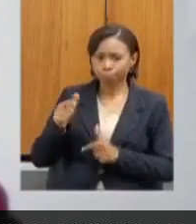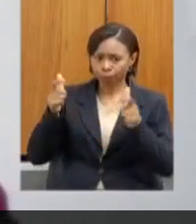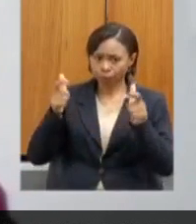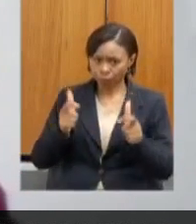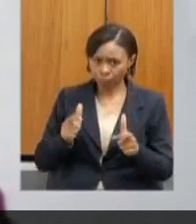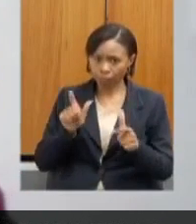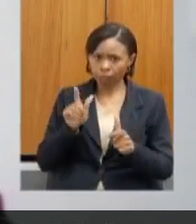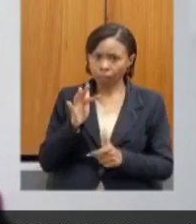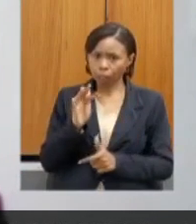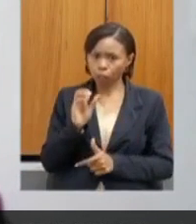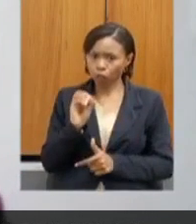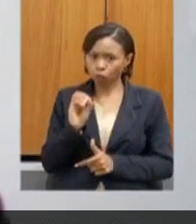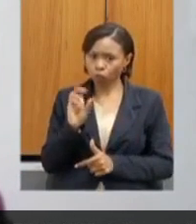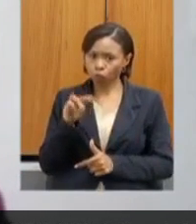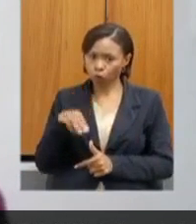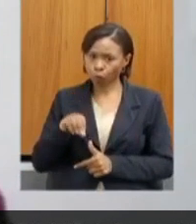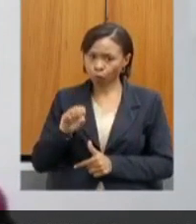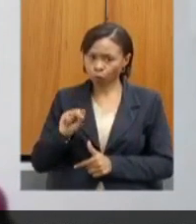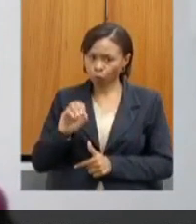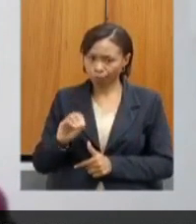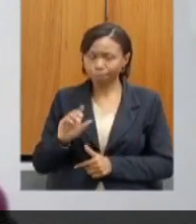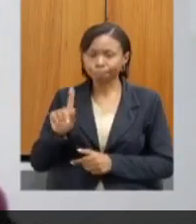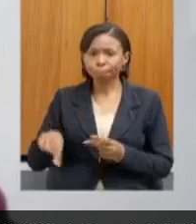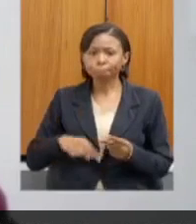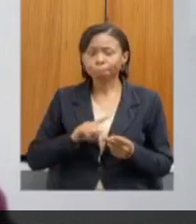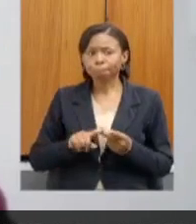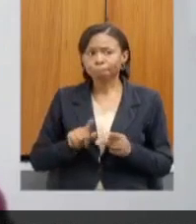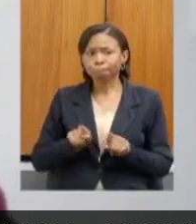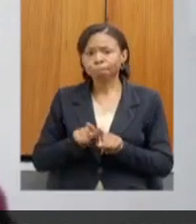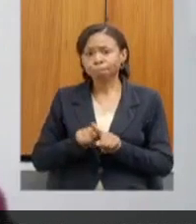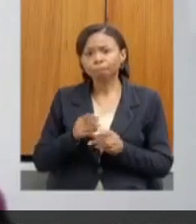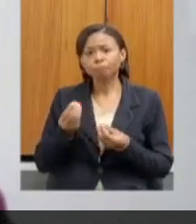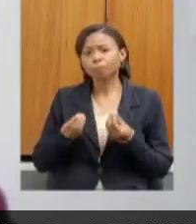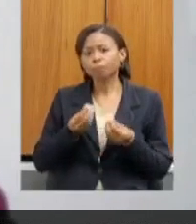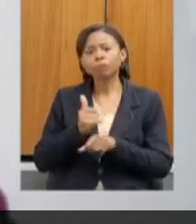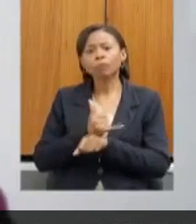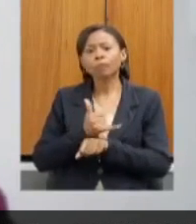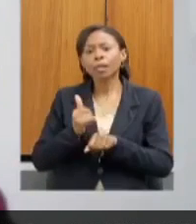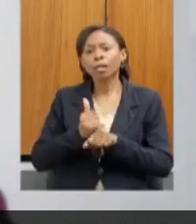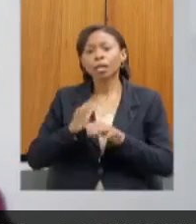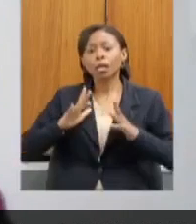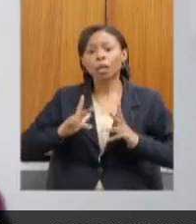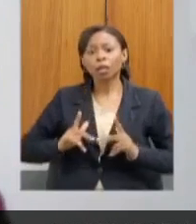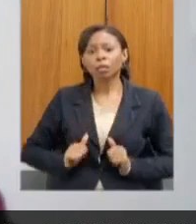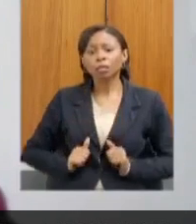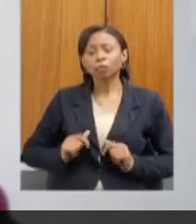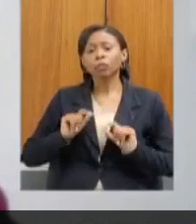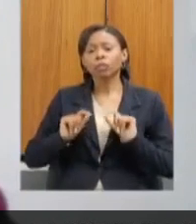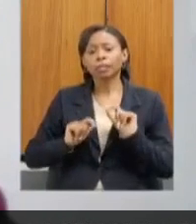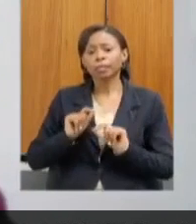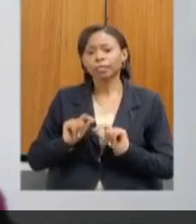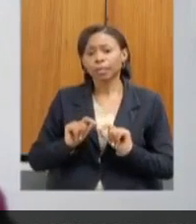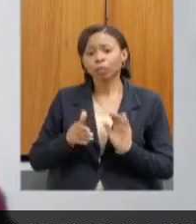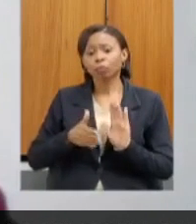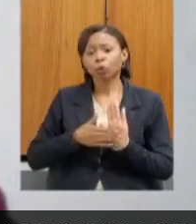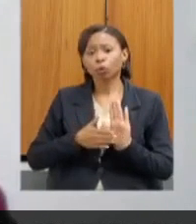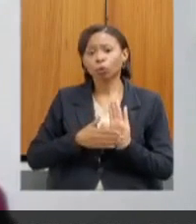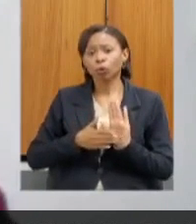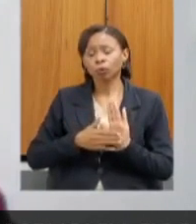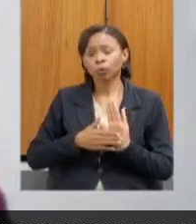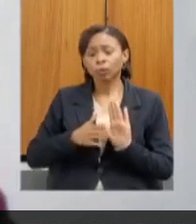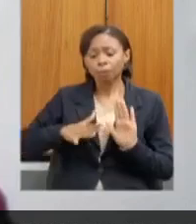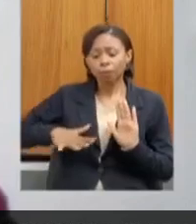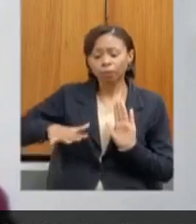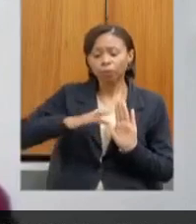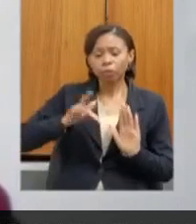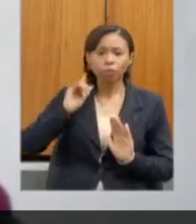de Formoso? A segunda é um pouco qual a medida sanitária proposta para a sociedade mineira que estará vulnerável nessas regiões e